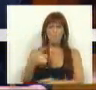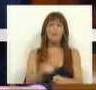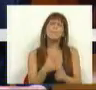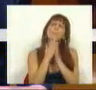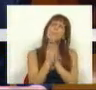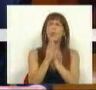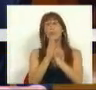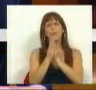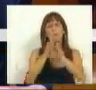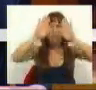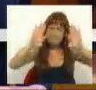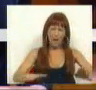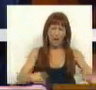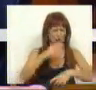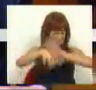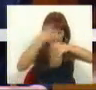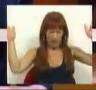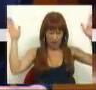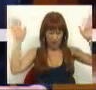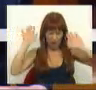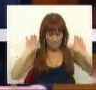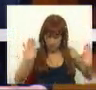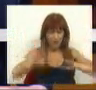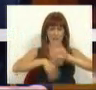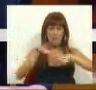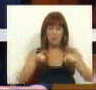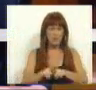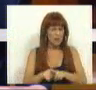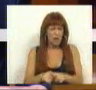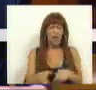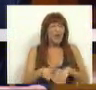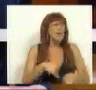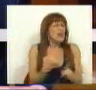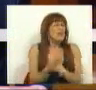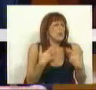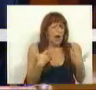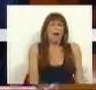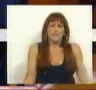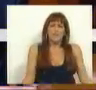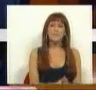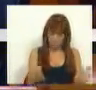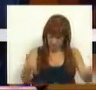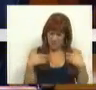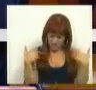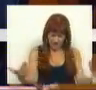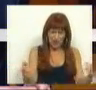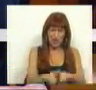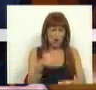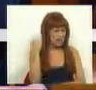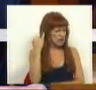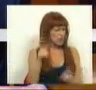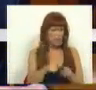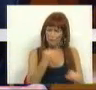Por favor, parem de atrapalhar. Parem de atrapalhar quem quer fazer alguma coisa. Deixem ao menos as